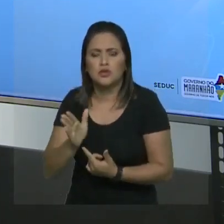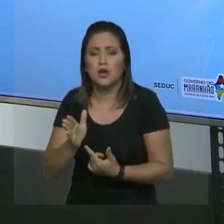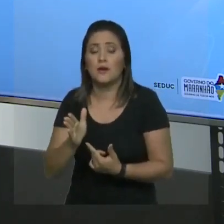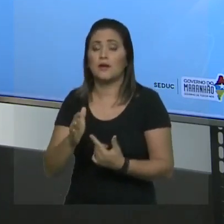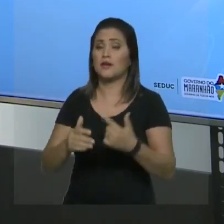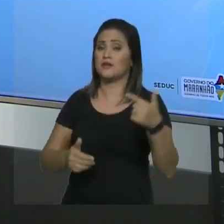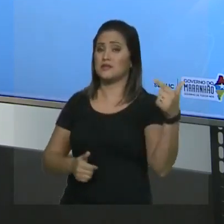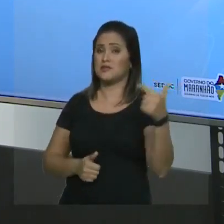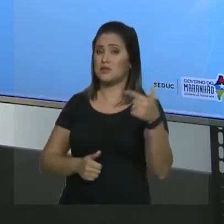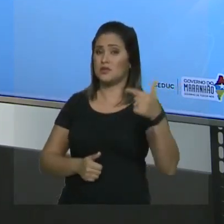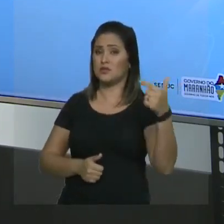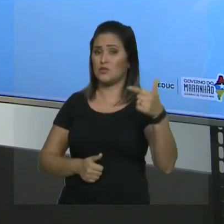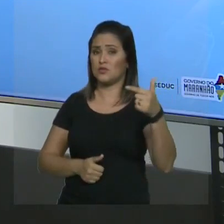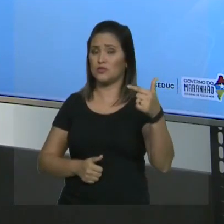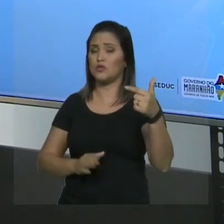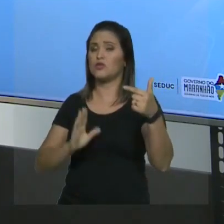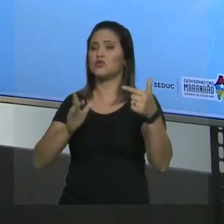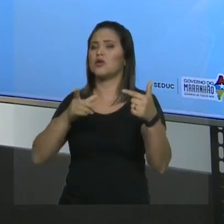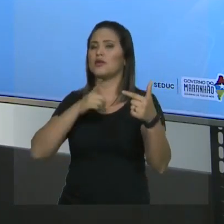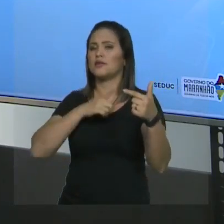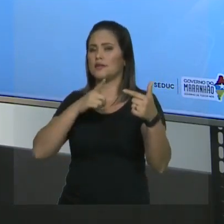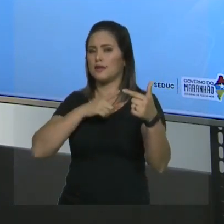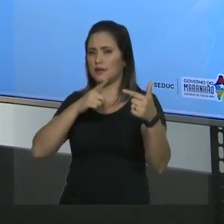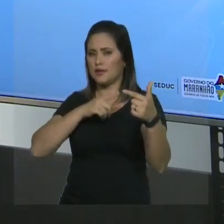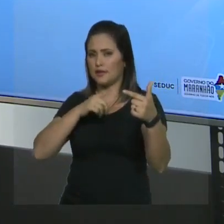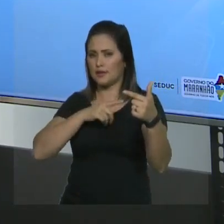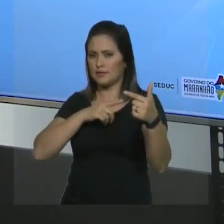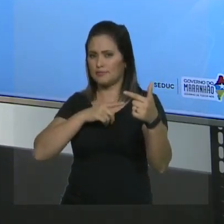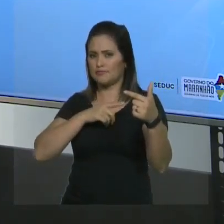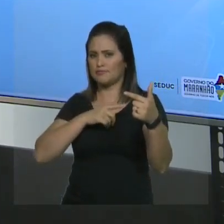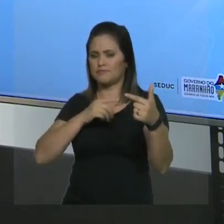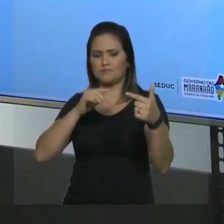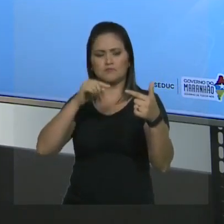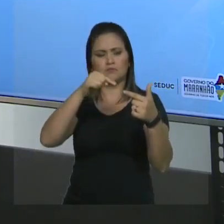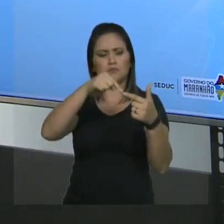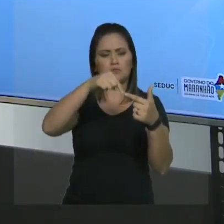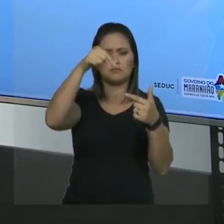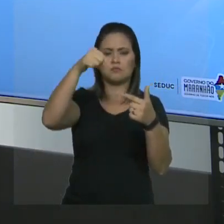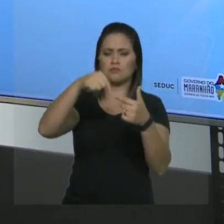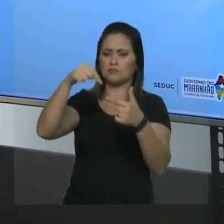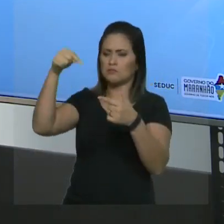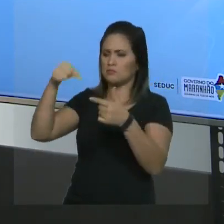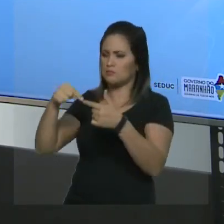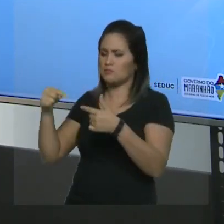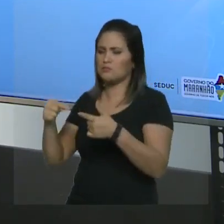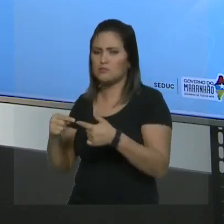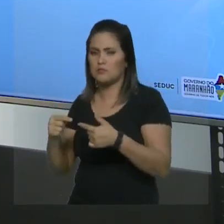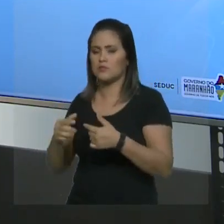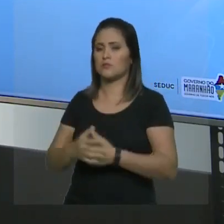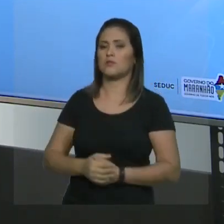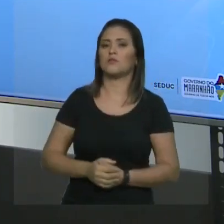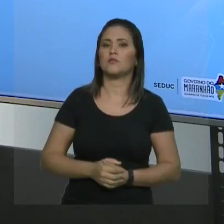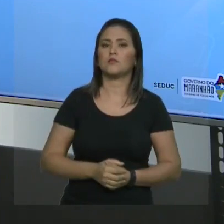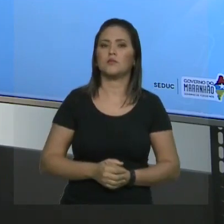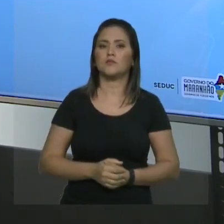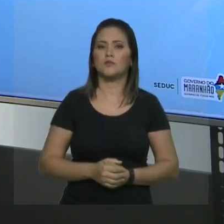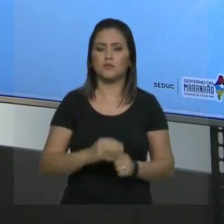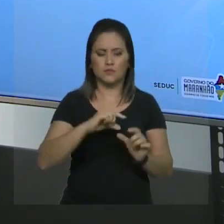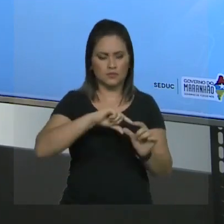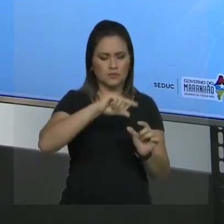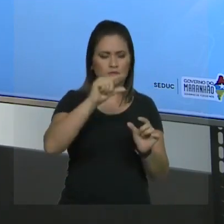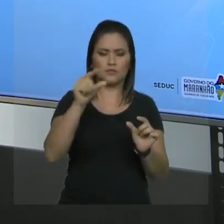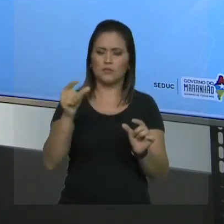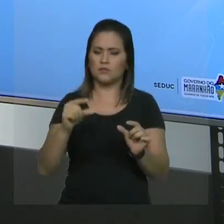cadeia principal? Achei. Segunda regra, numerar. Na hora de numerar, qual é a primeira prioridade? Grupo funcional. Hidrocarboneto tem grupo funcional?